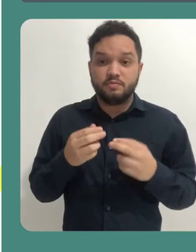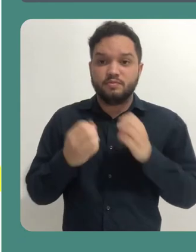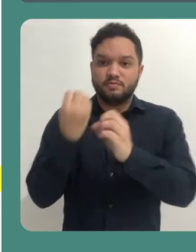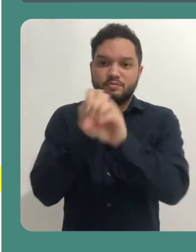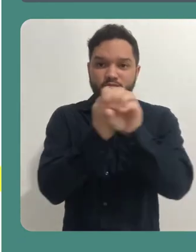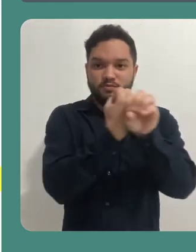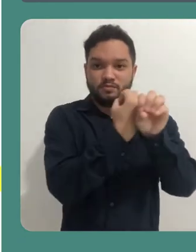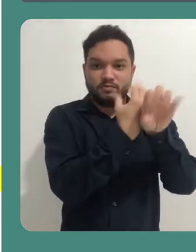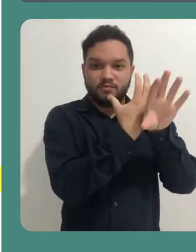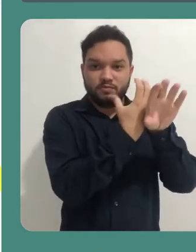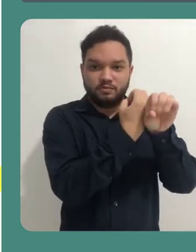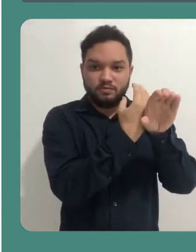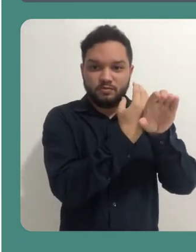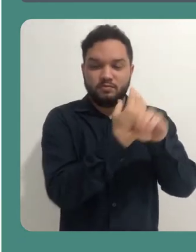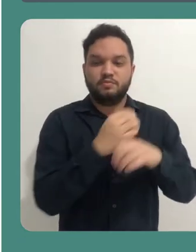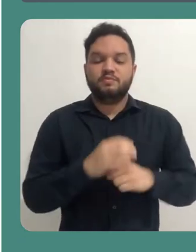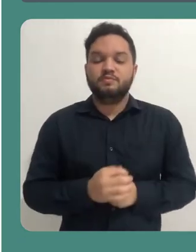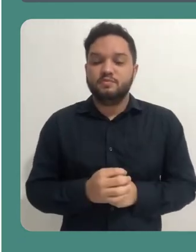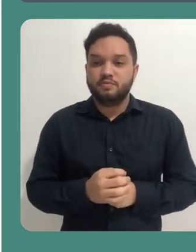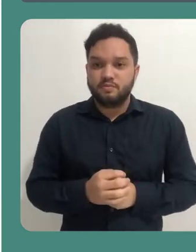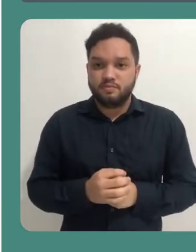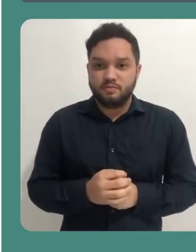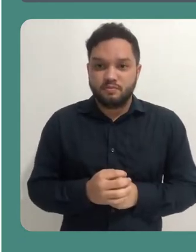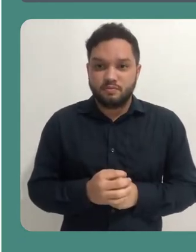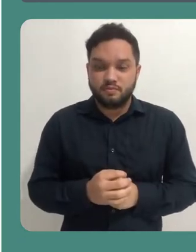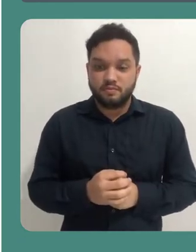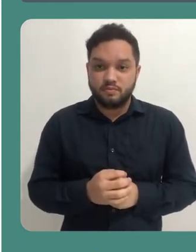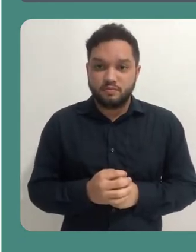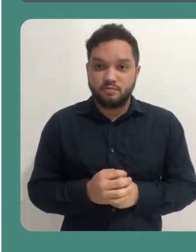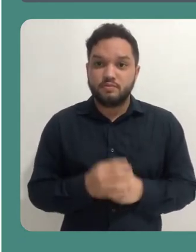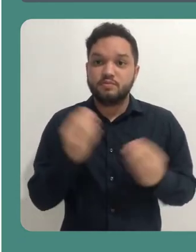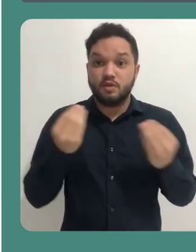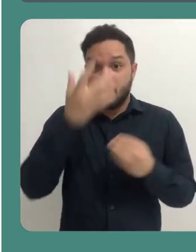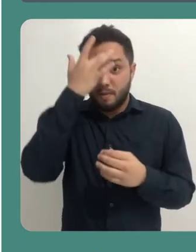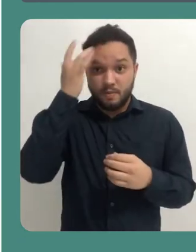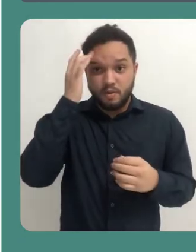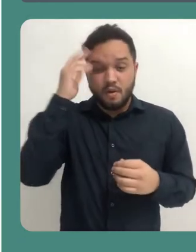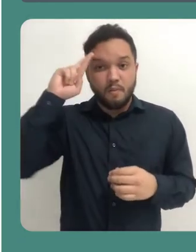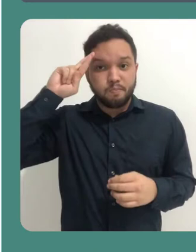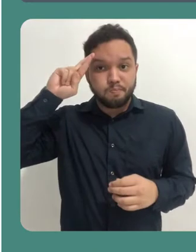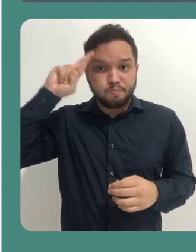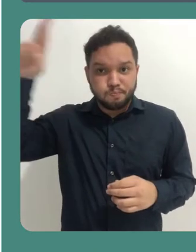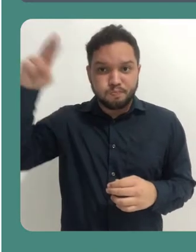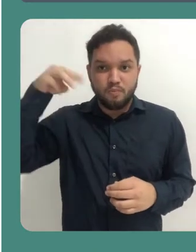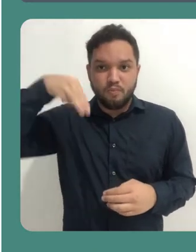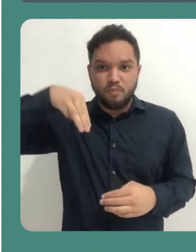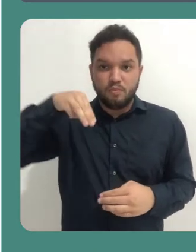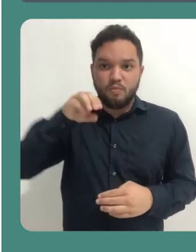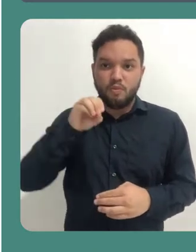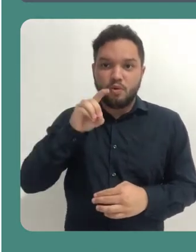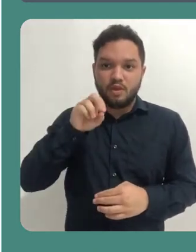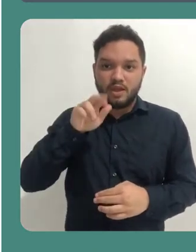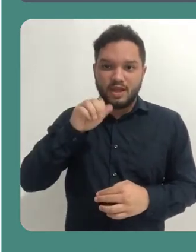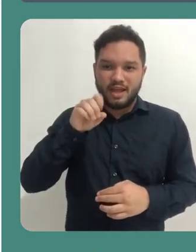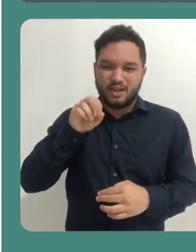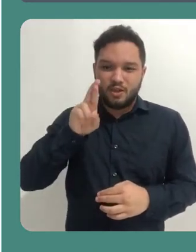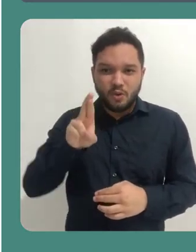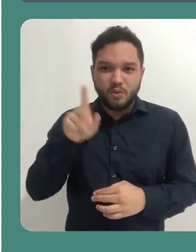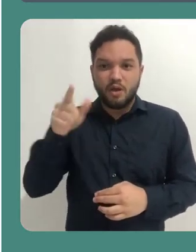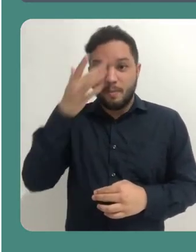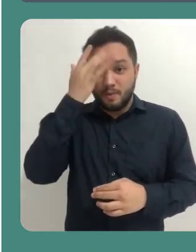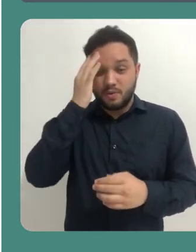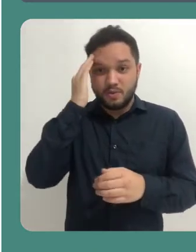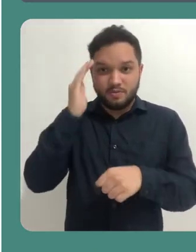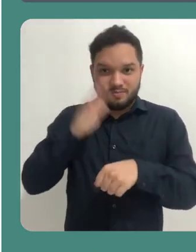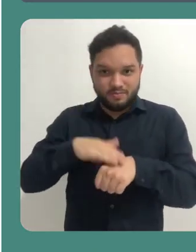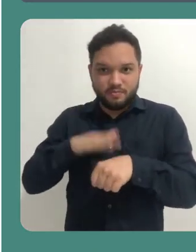webconferência da RNP. Os moderadores ou aqueles que criaram as salas, os espaços